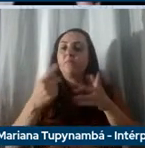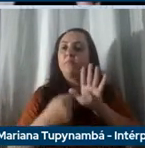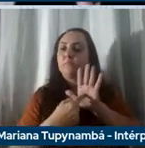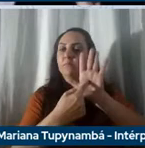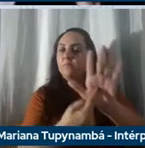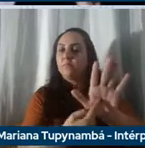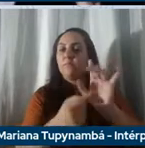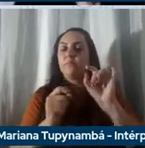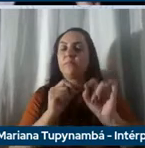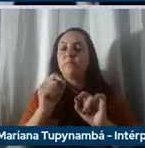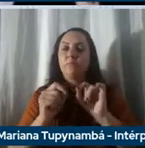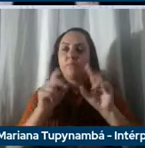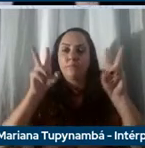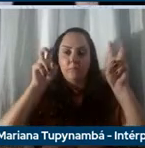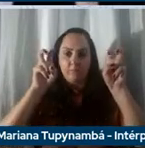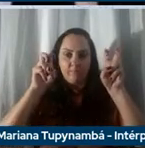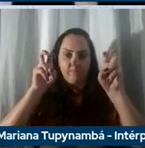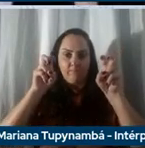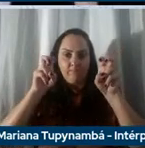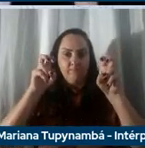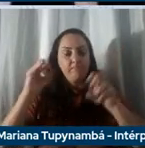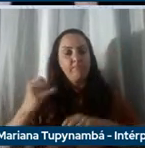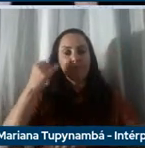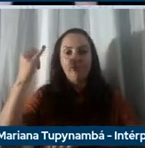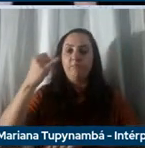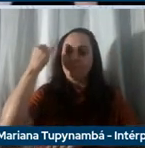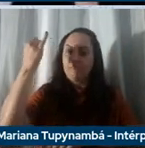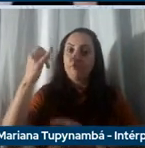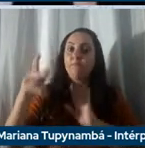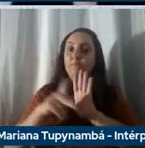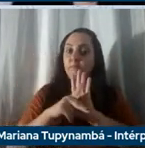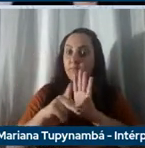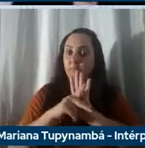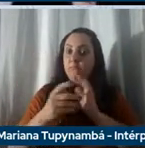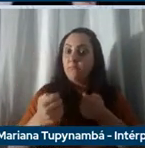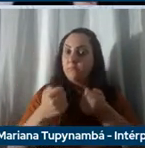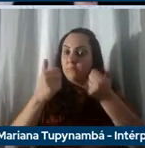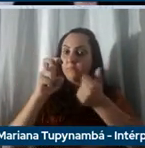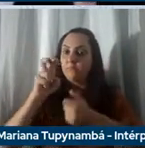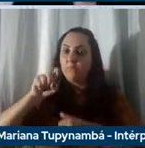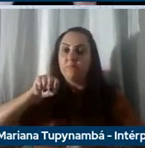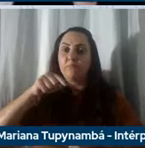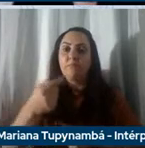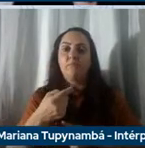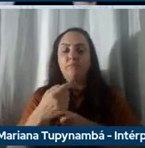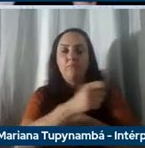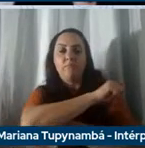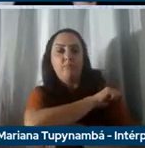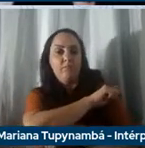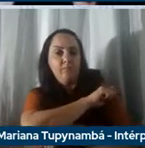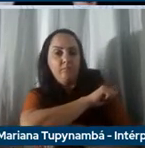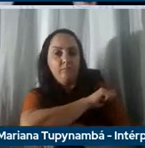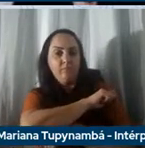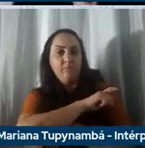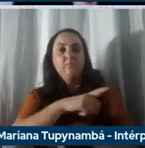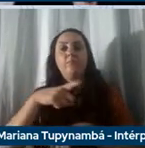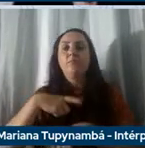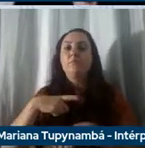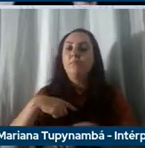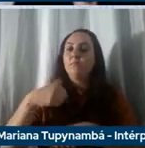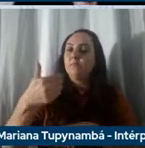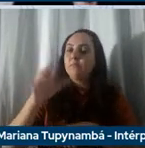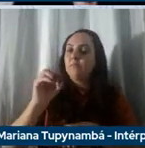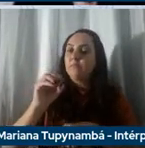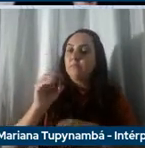nossos quase 5.500 alunos do IPUC. O Instituto da PUC Minas, que congrega 10 modalidades de engenharia